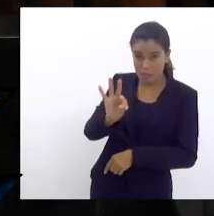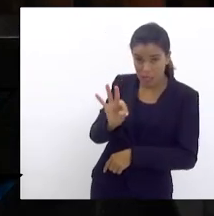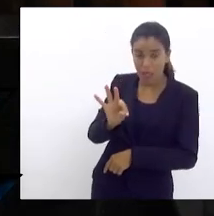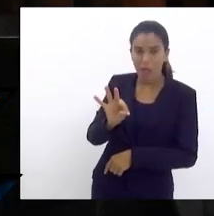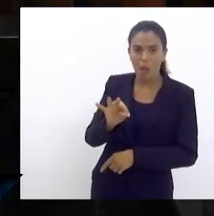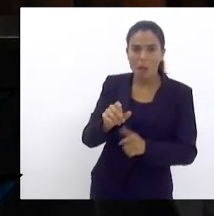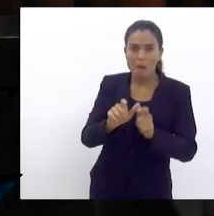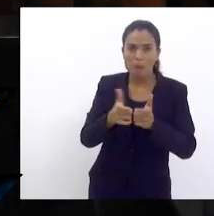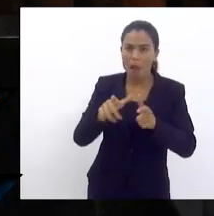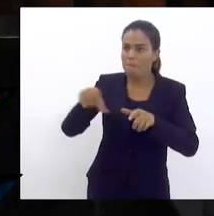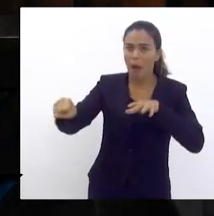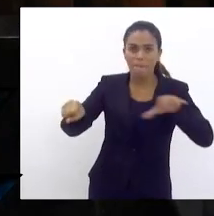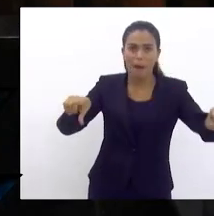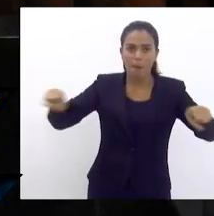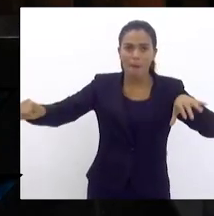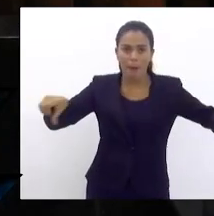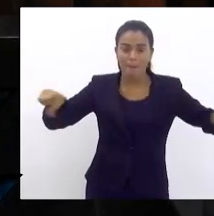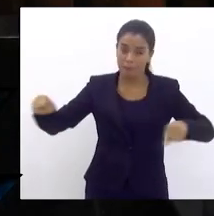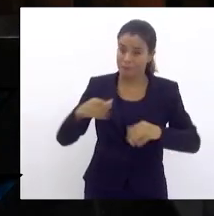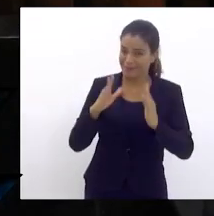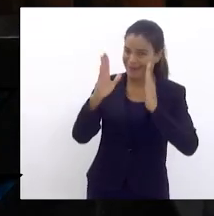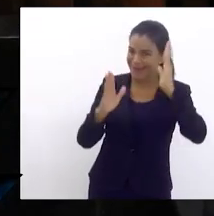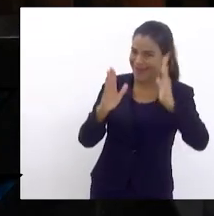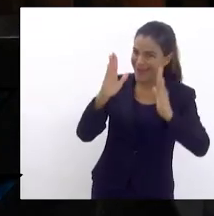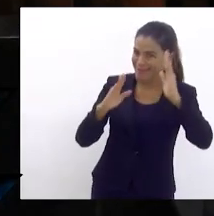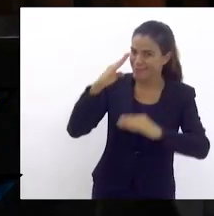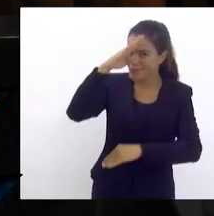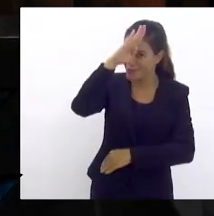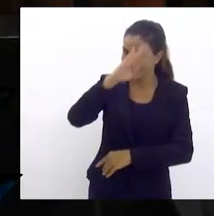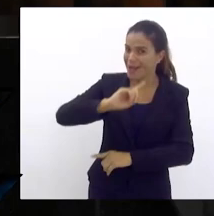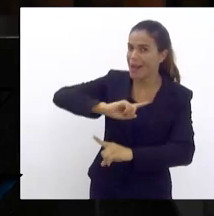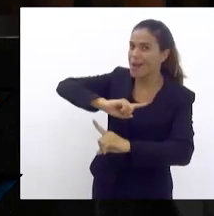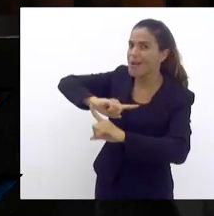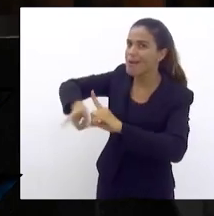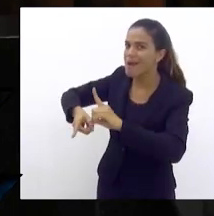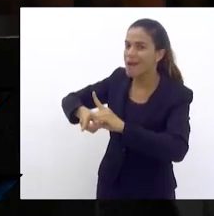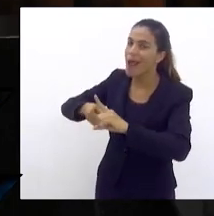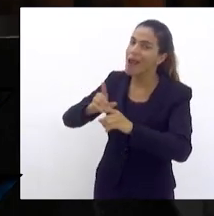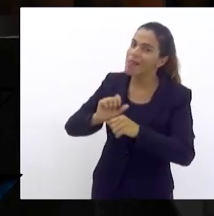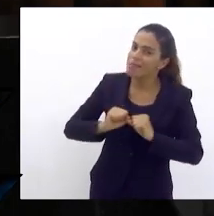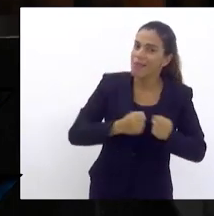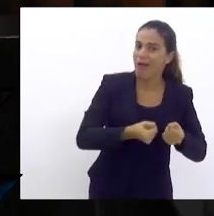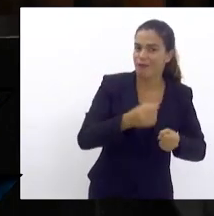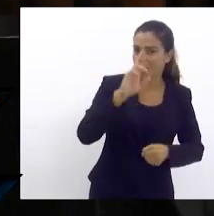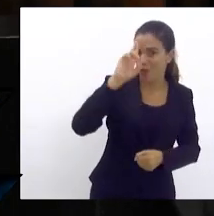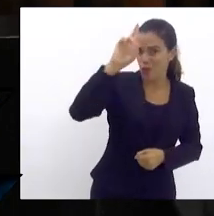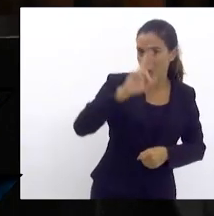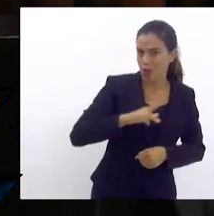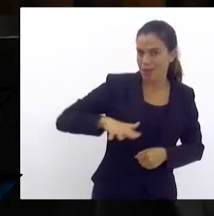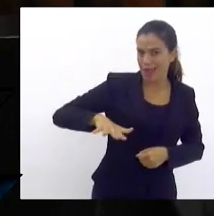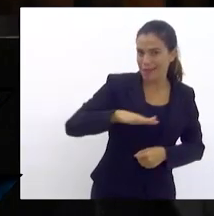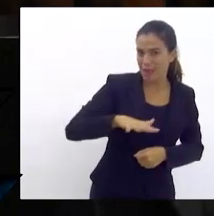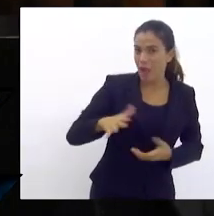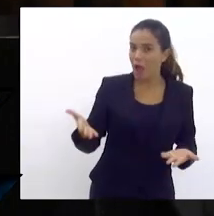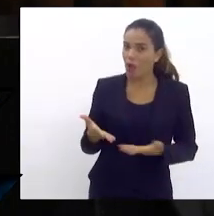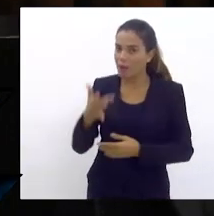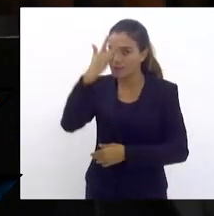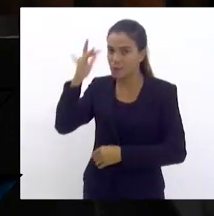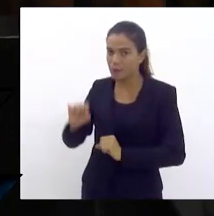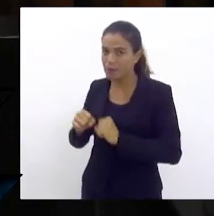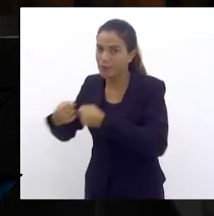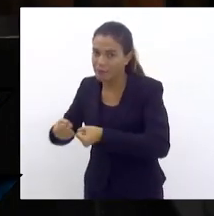invasões, porque na época de Bolsonaro ele era a favor do proprietário e hoje temos o governo que é a favor do MST.